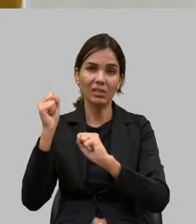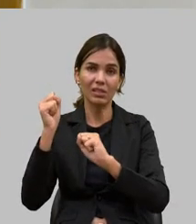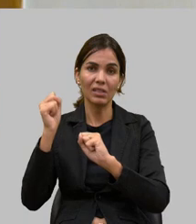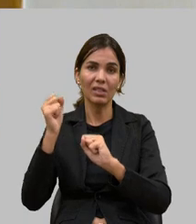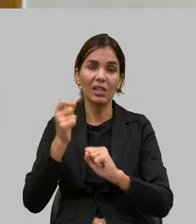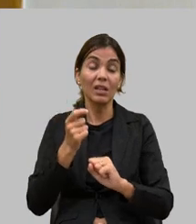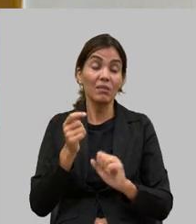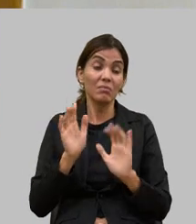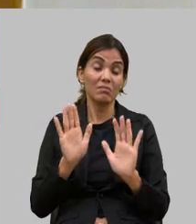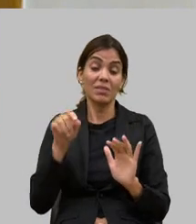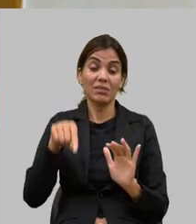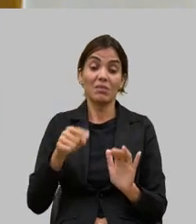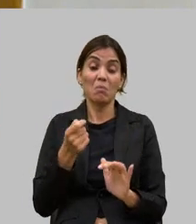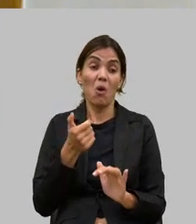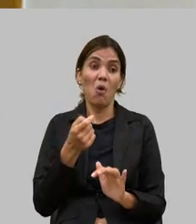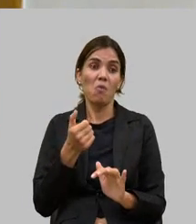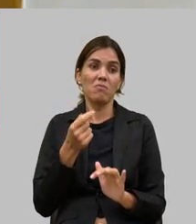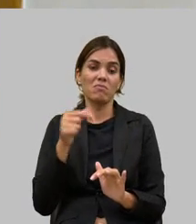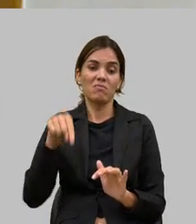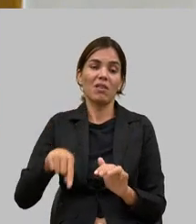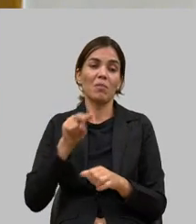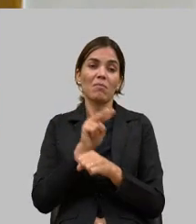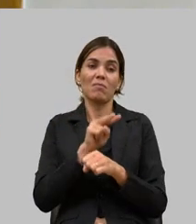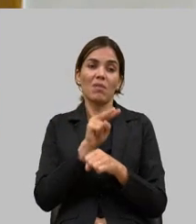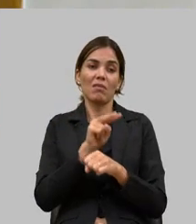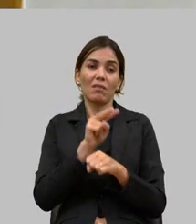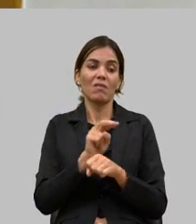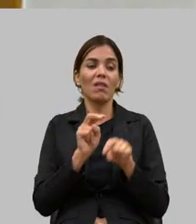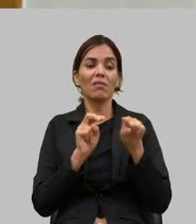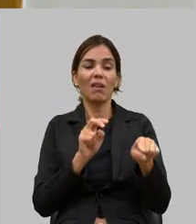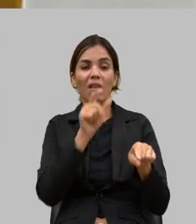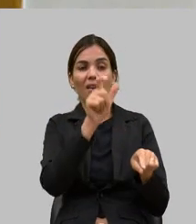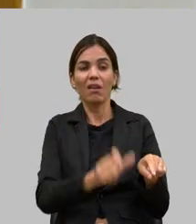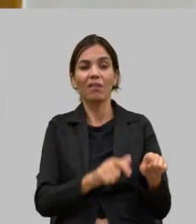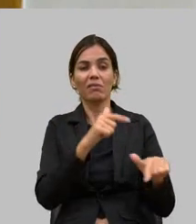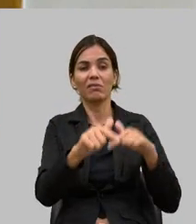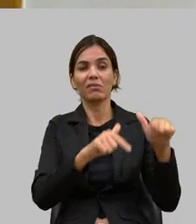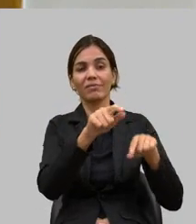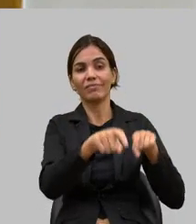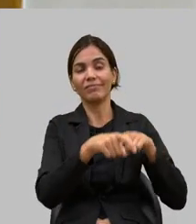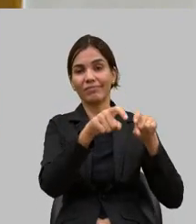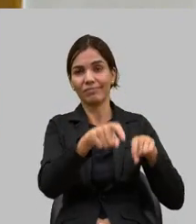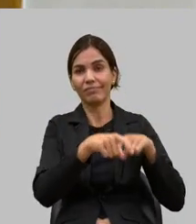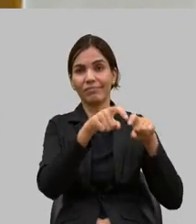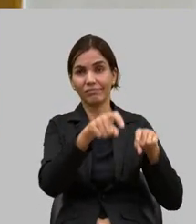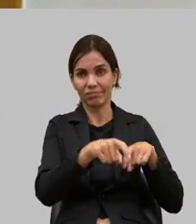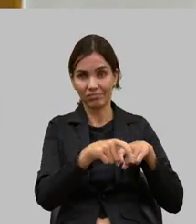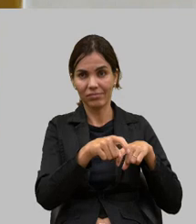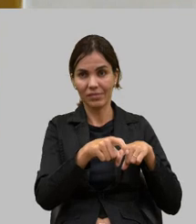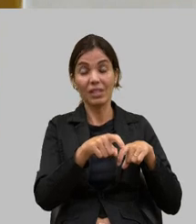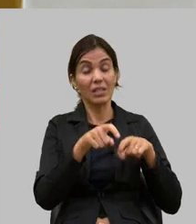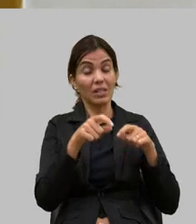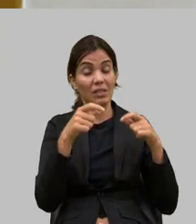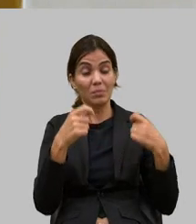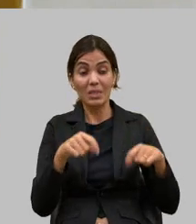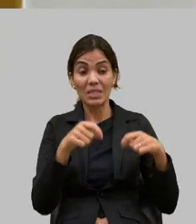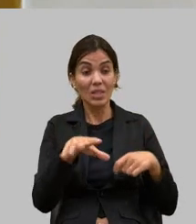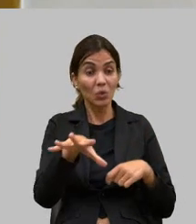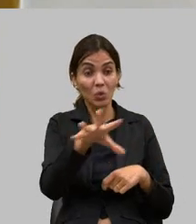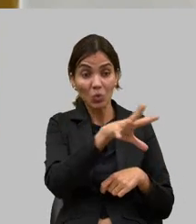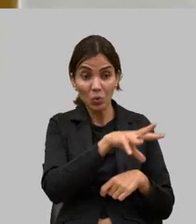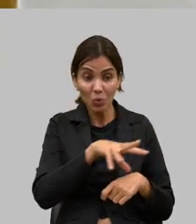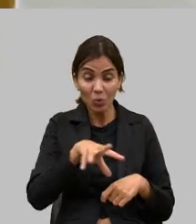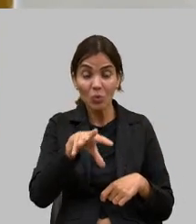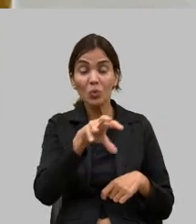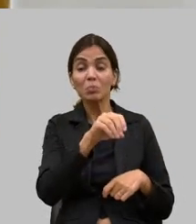para defender o produtor rural nós sabemos que a cadeia ela precisa sobreviver como um todo a indústria também ela é